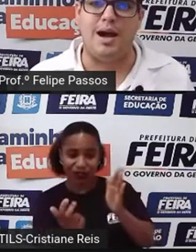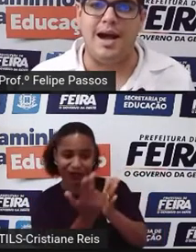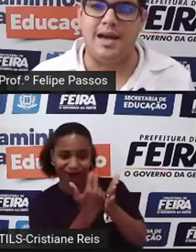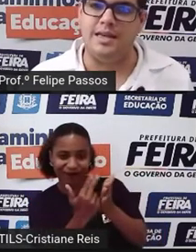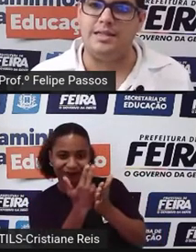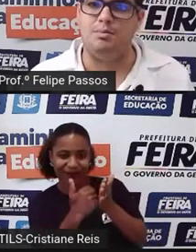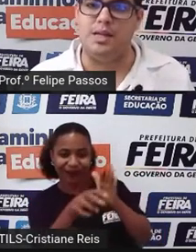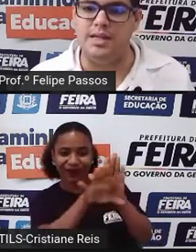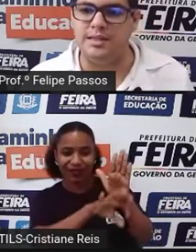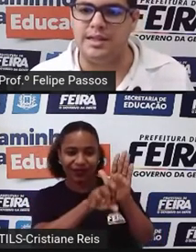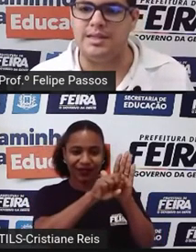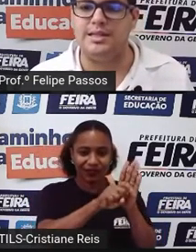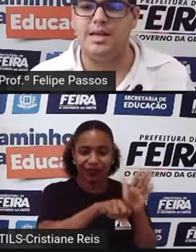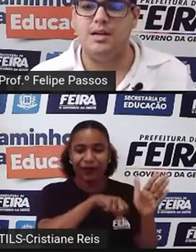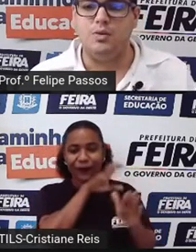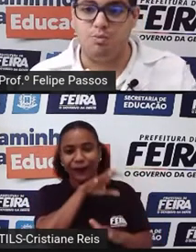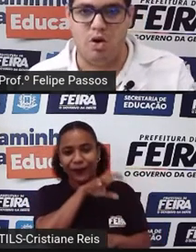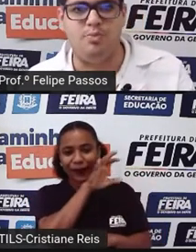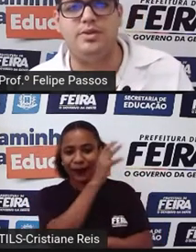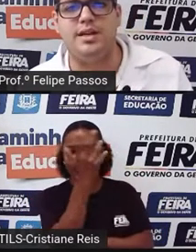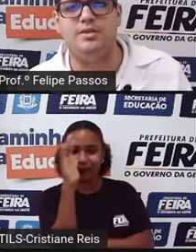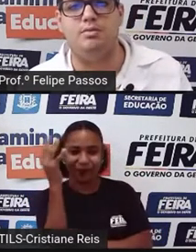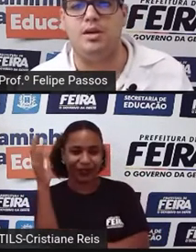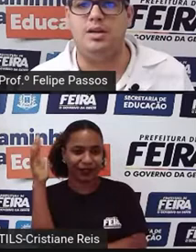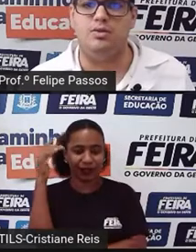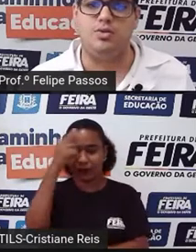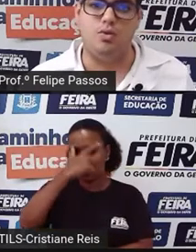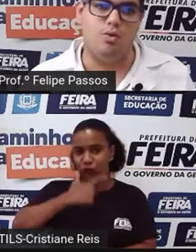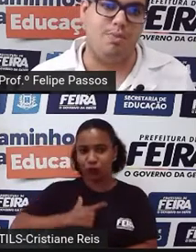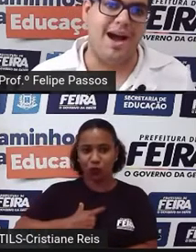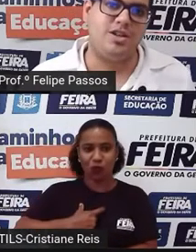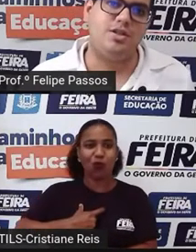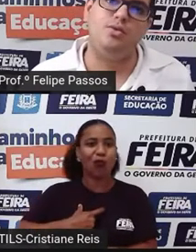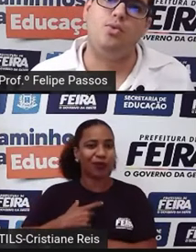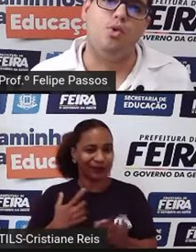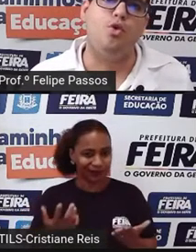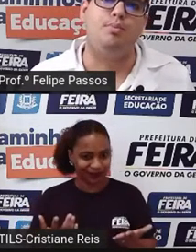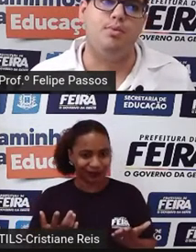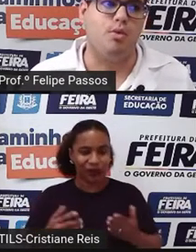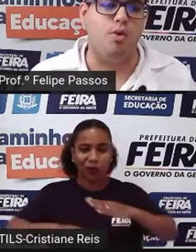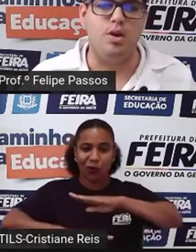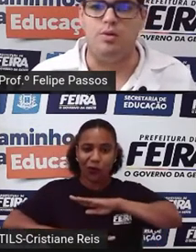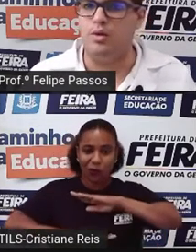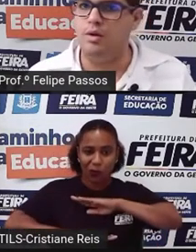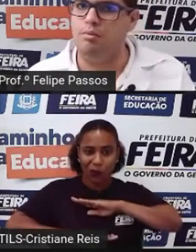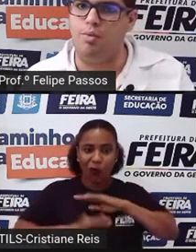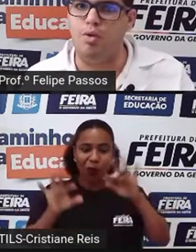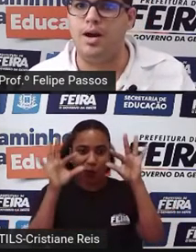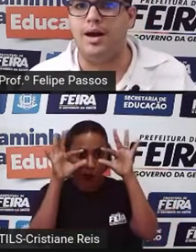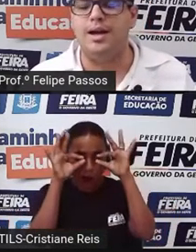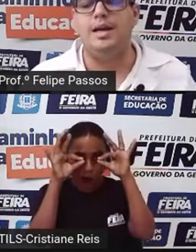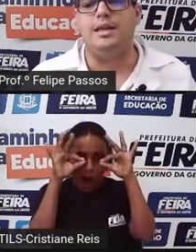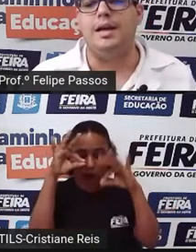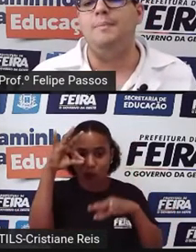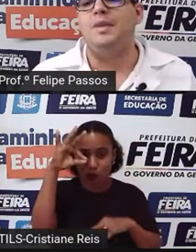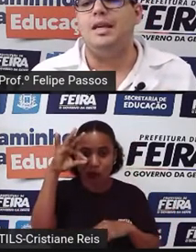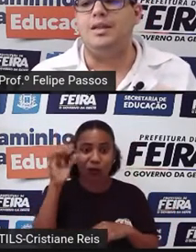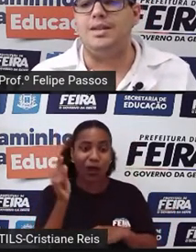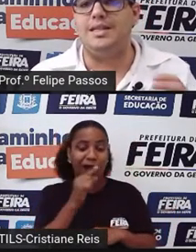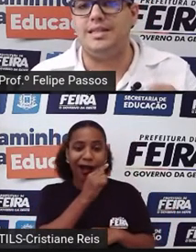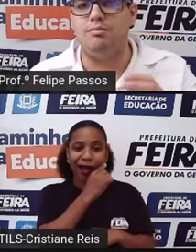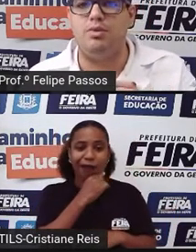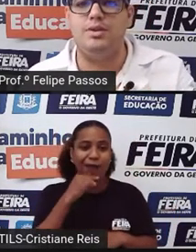né? Animais, plantas, os próprios seres humanos, partes do corpo, olho, boca, né?